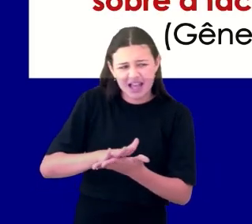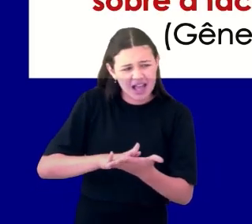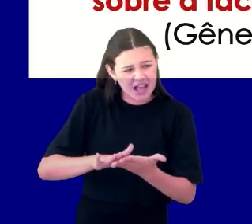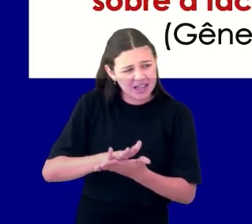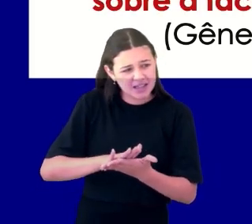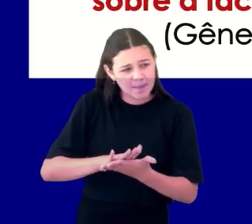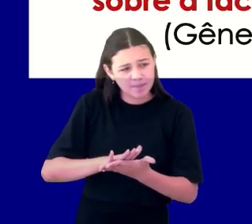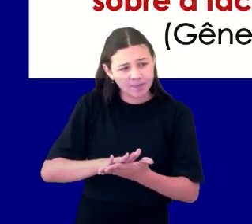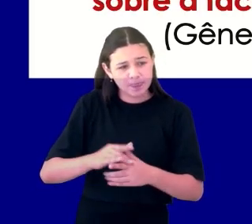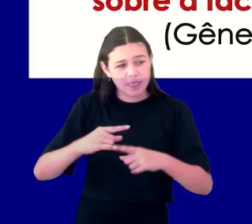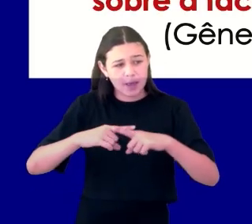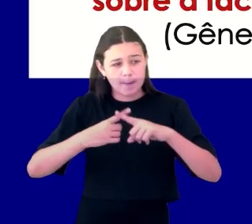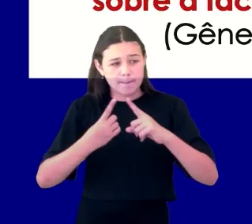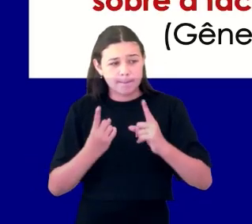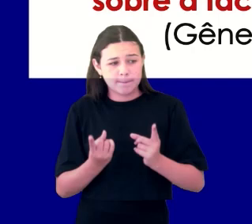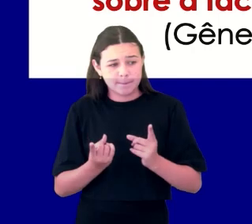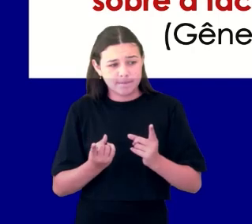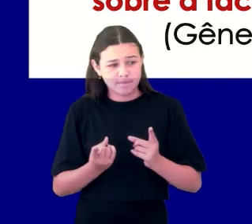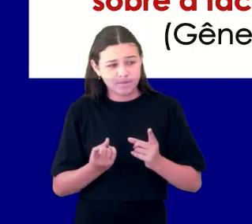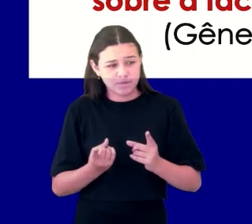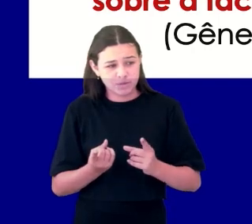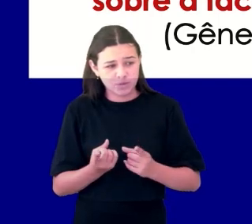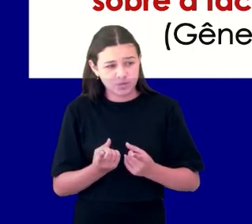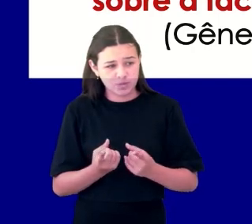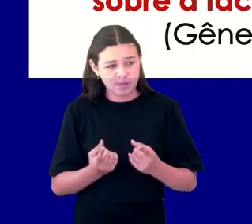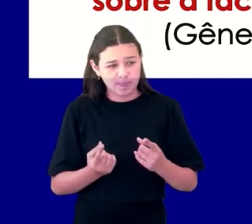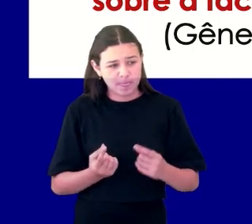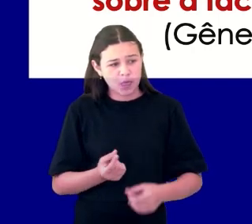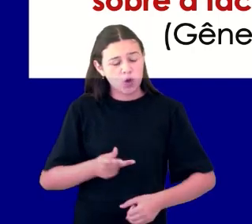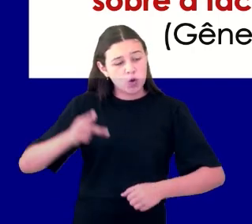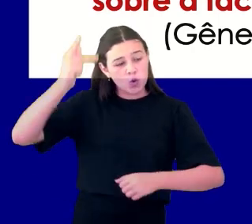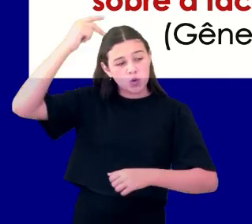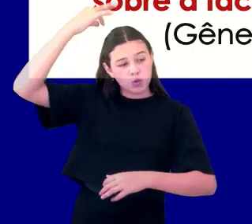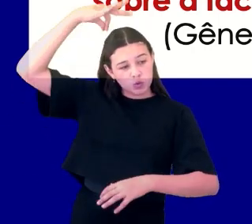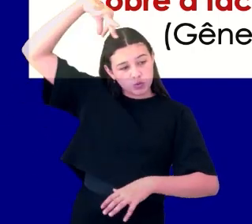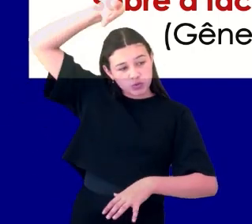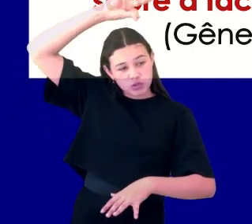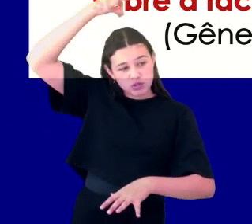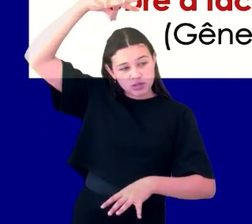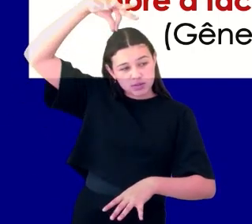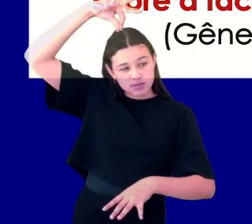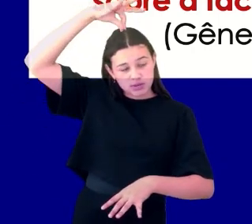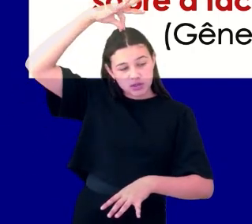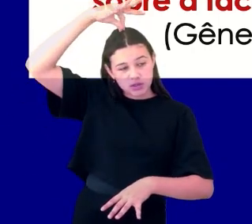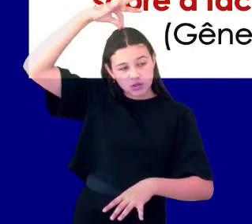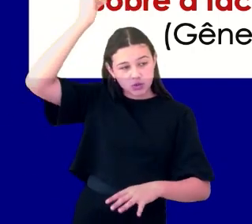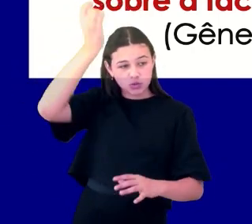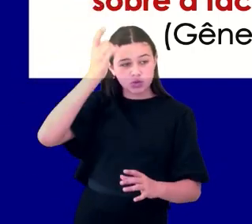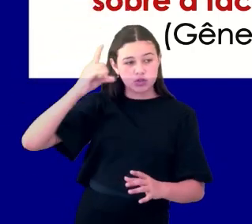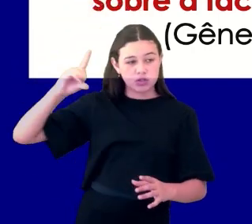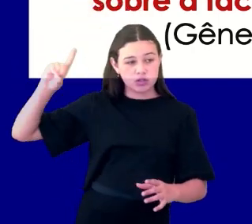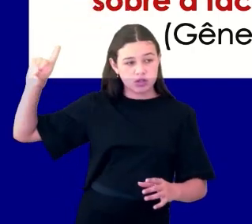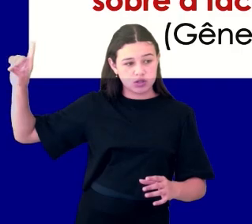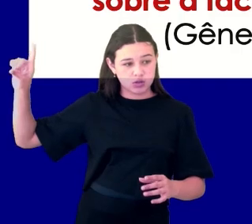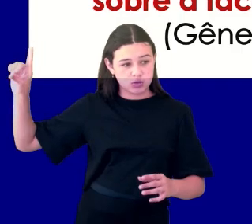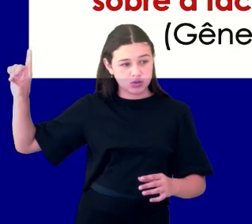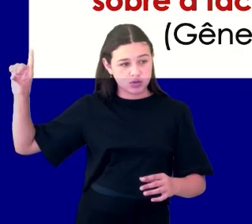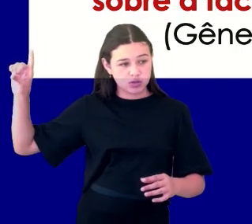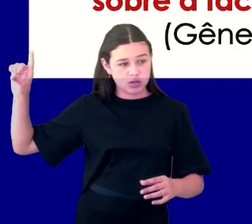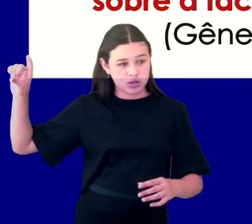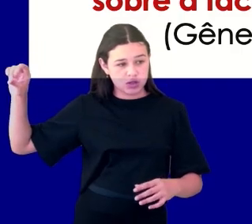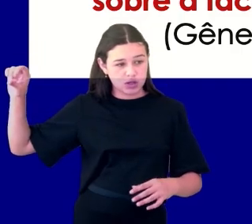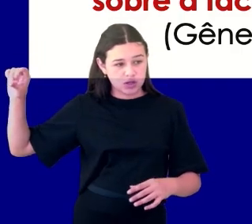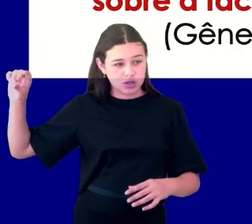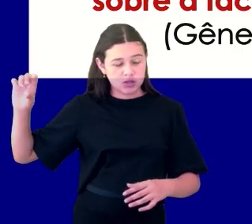águas. A descrição do caos precede a criação. O que é que o texto bíblico está me dizendo de